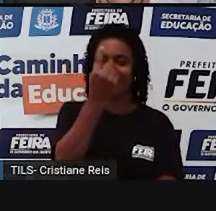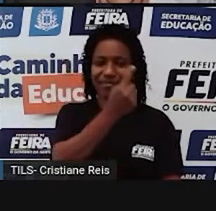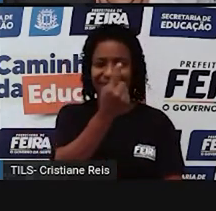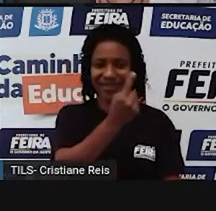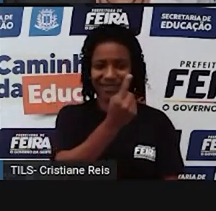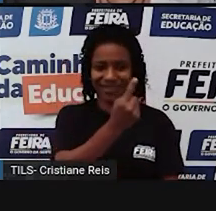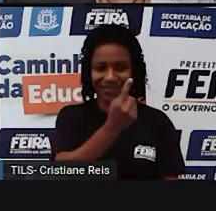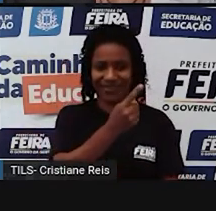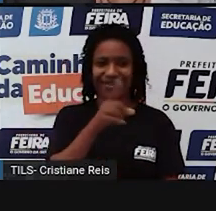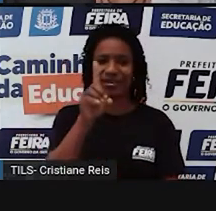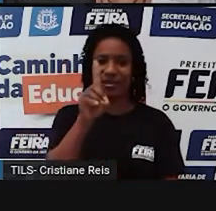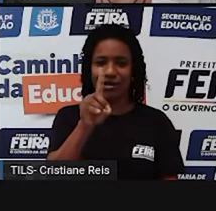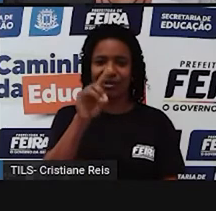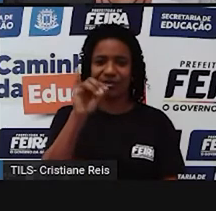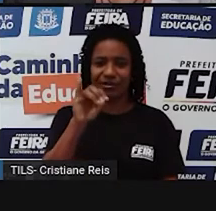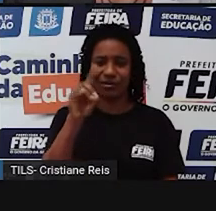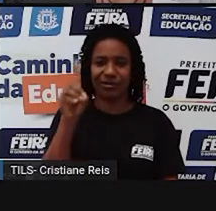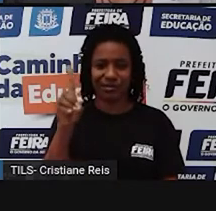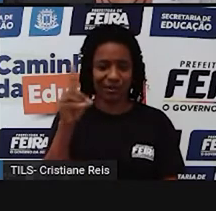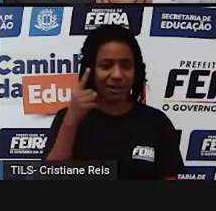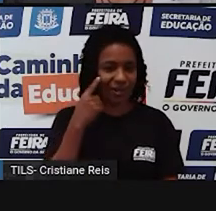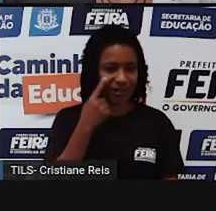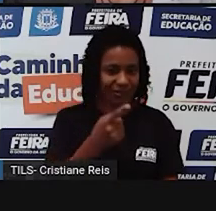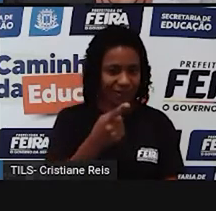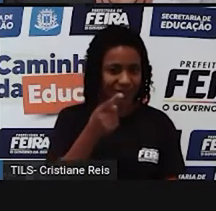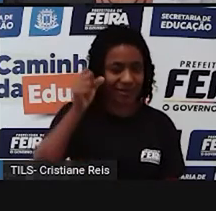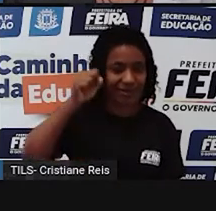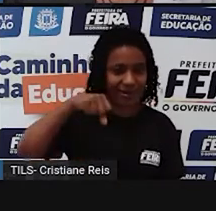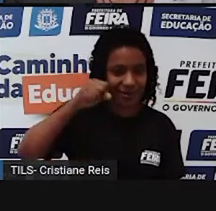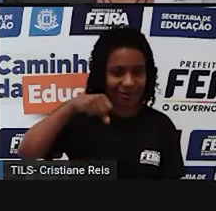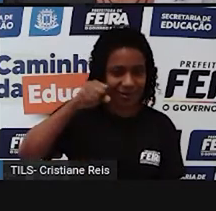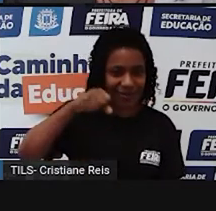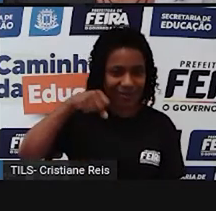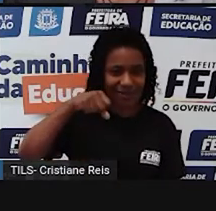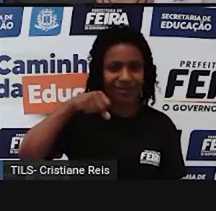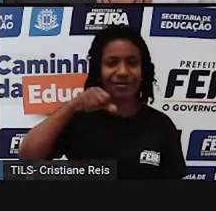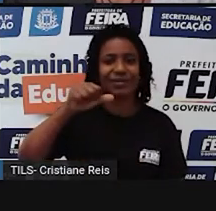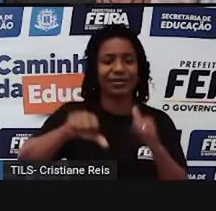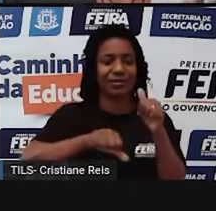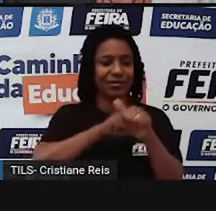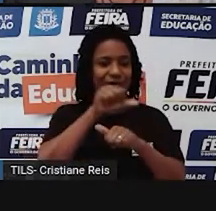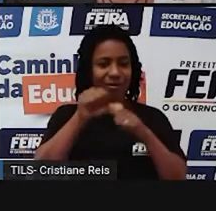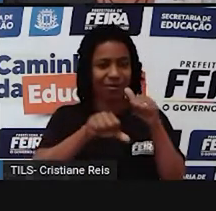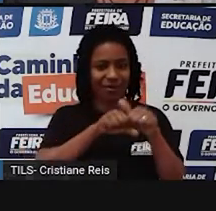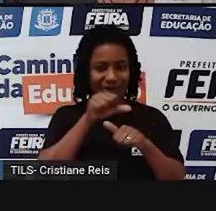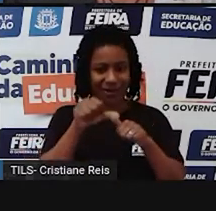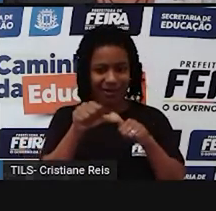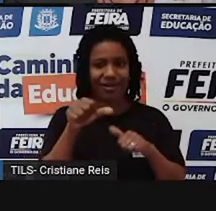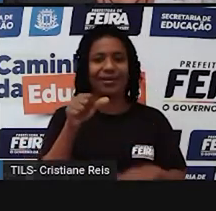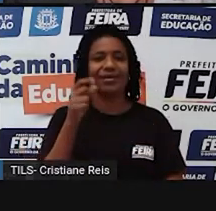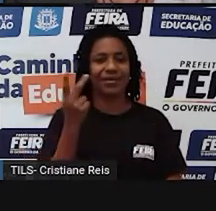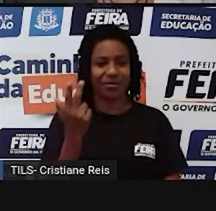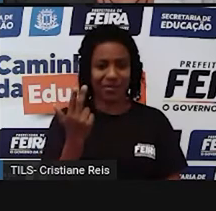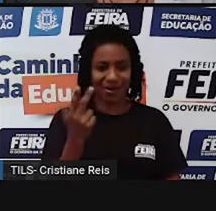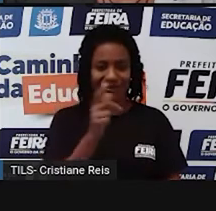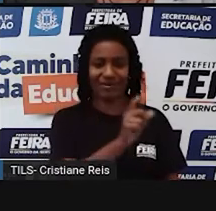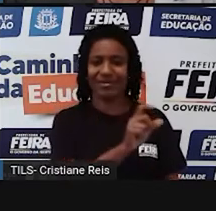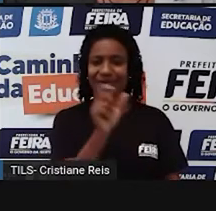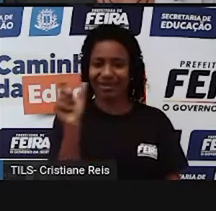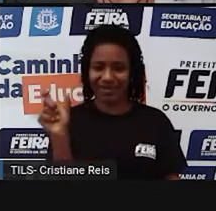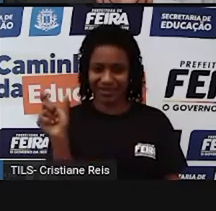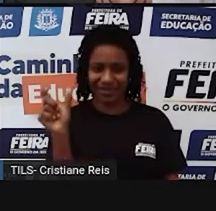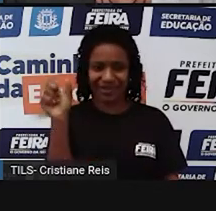Então, observem que eu peguei a frase da afirmativa, reescrevi aqui após o auxiliar e o